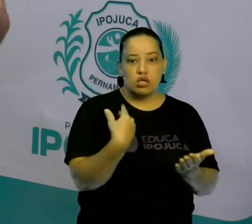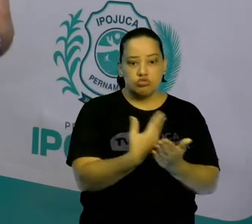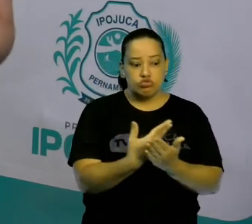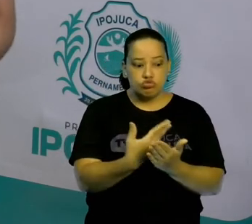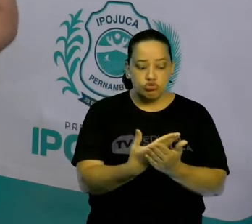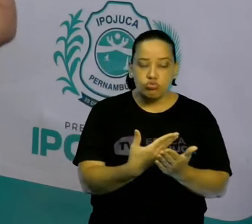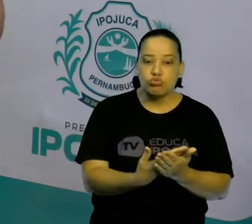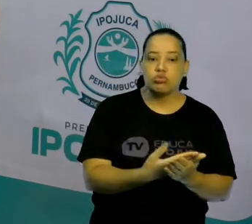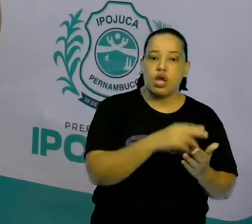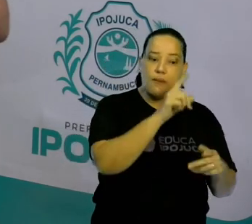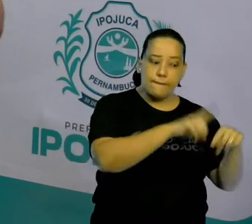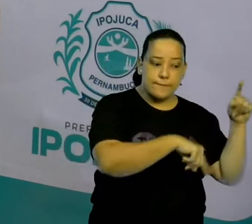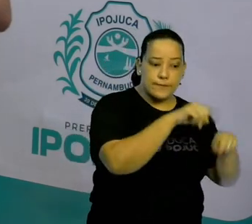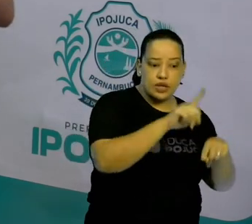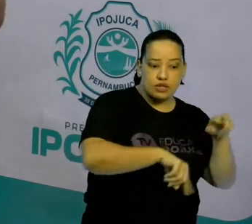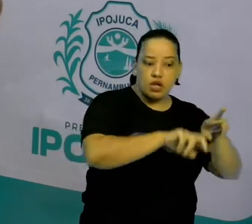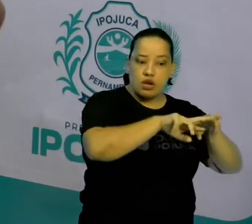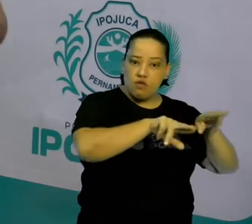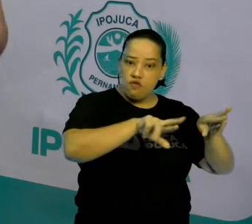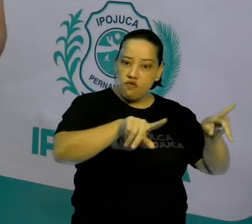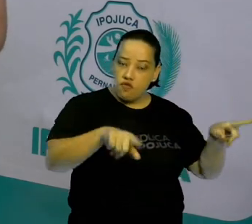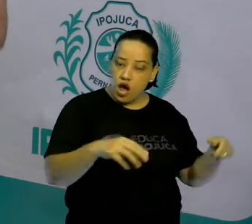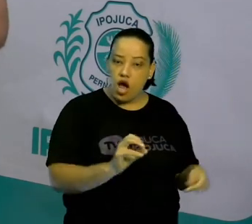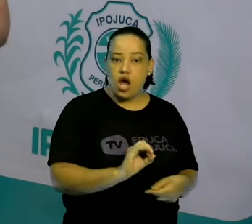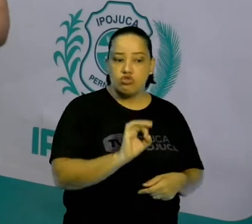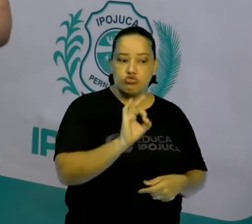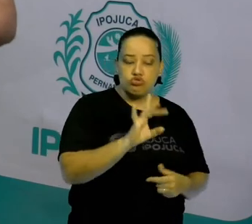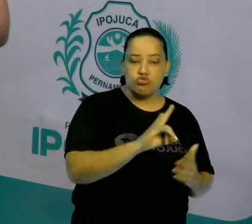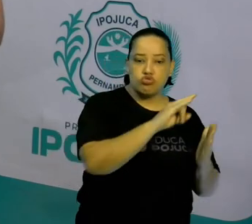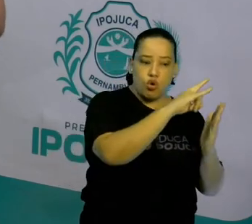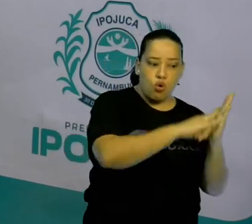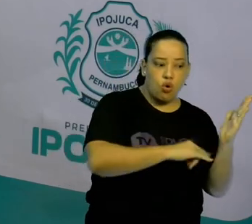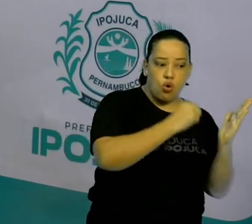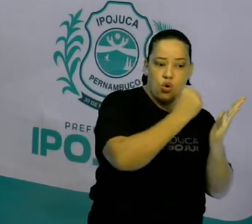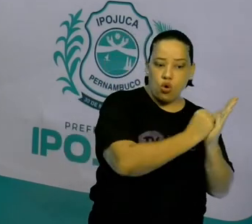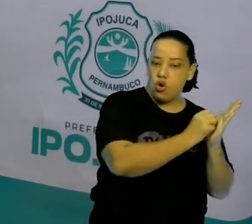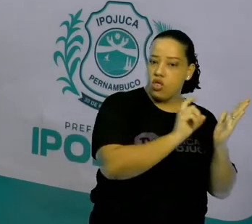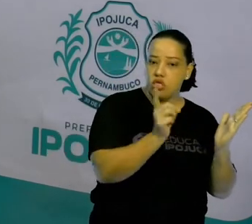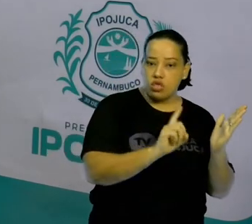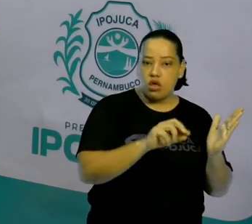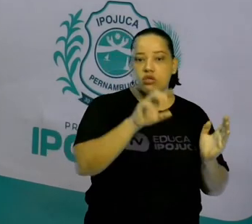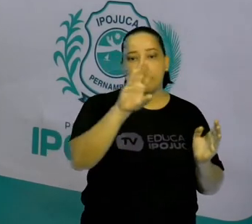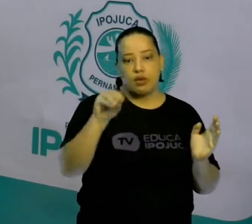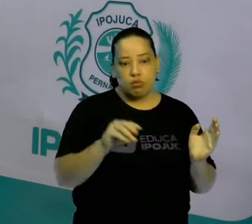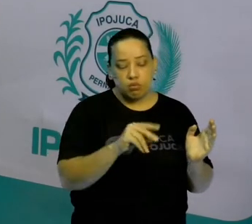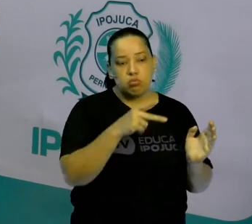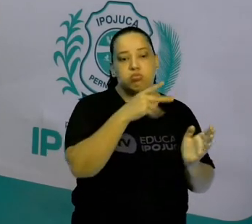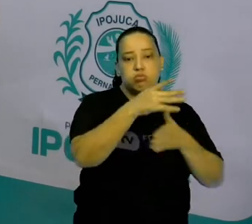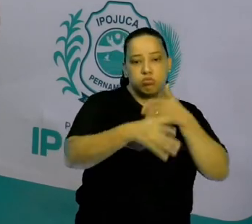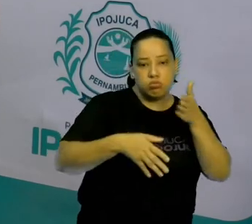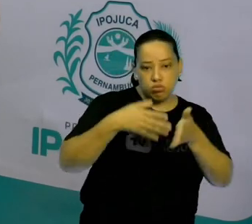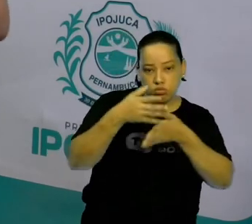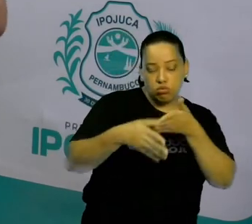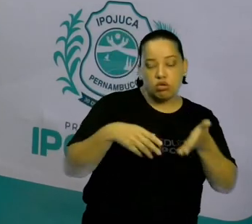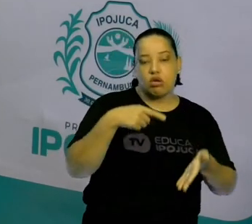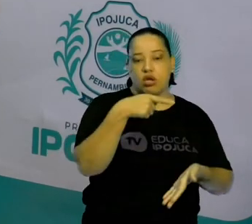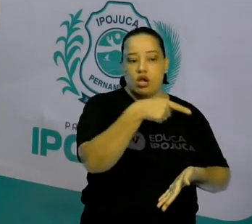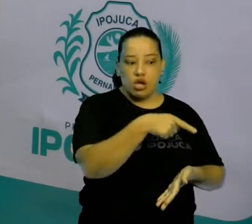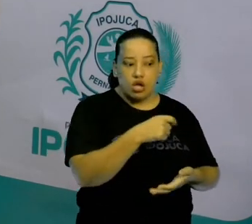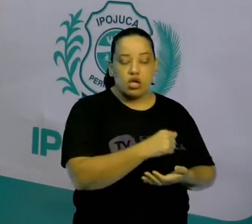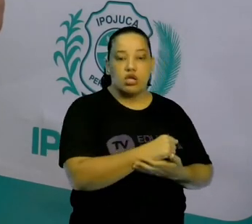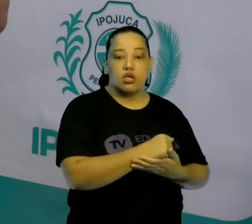diversas. Então, não só documentação oficial, mas também relatos orais, também utilizássemos